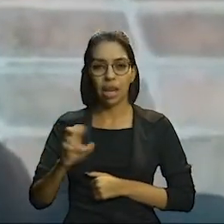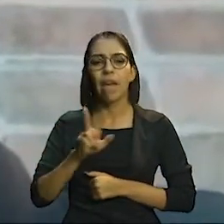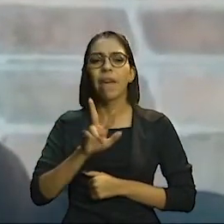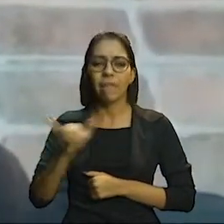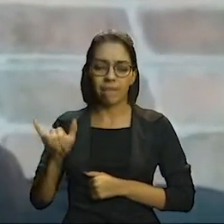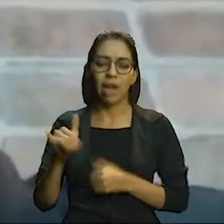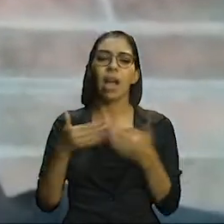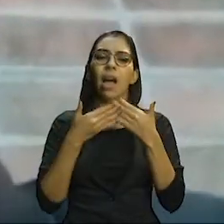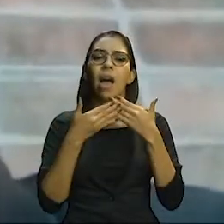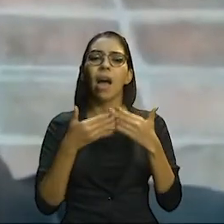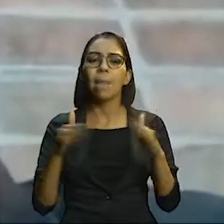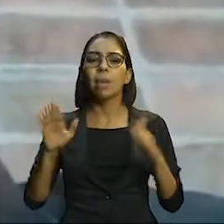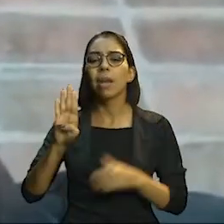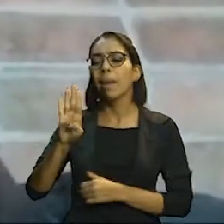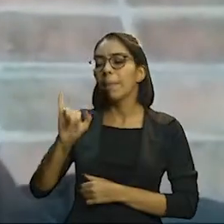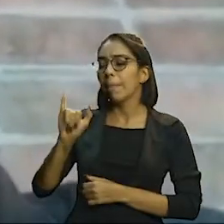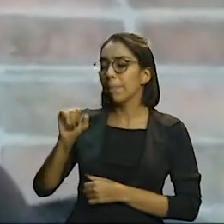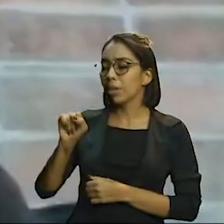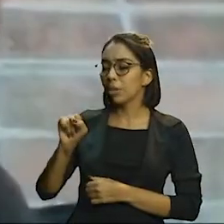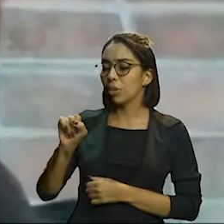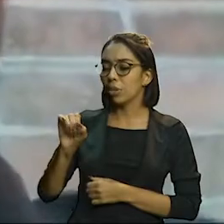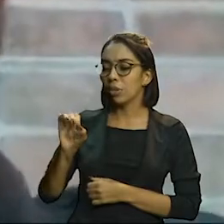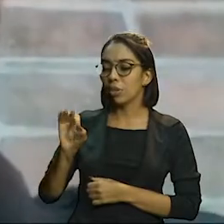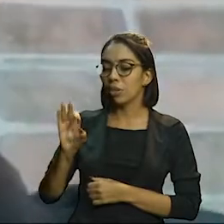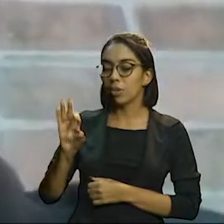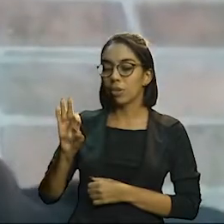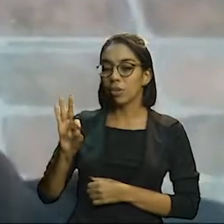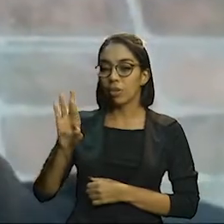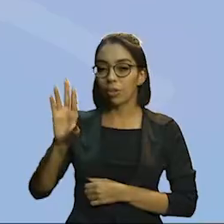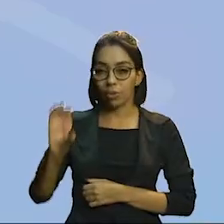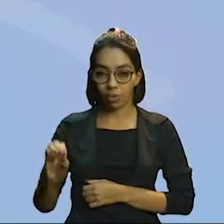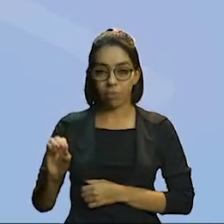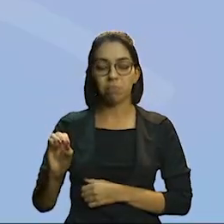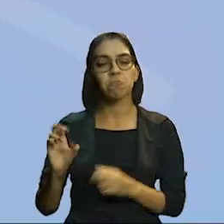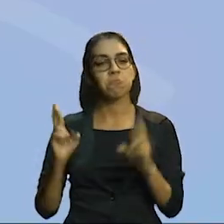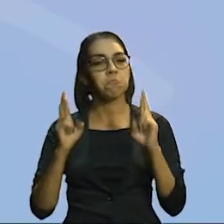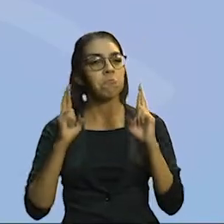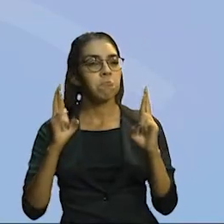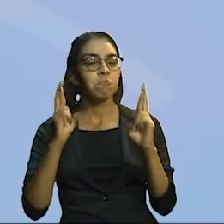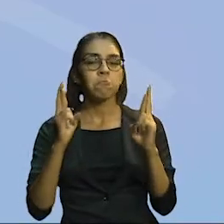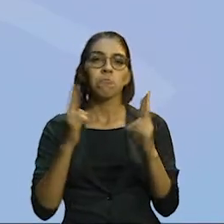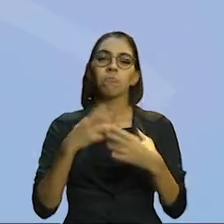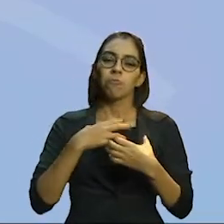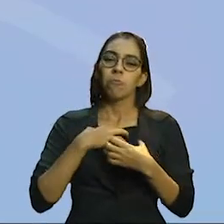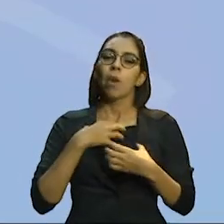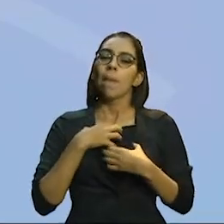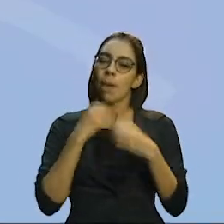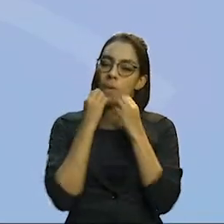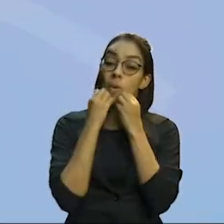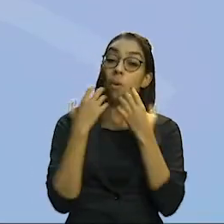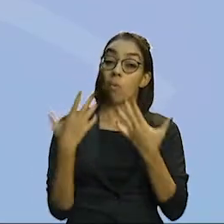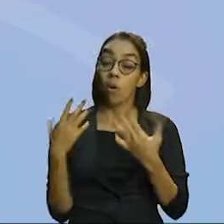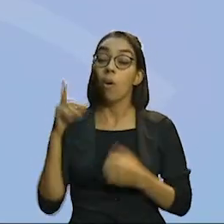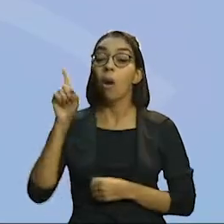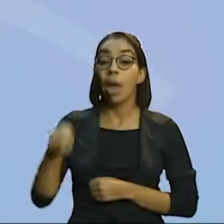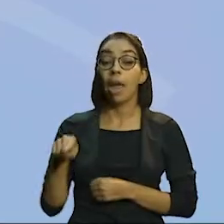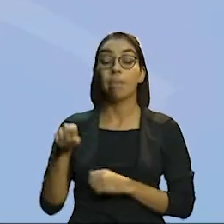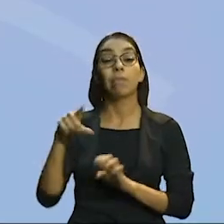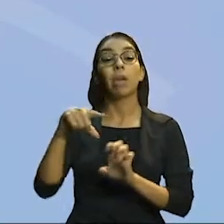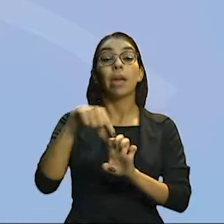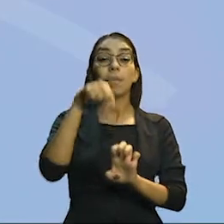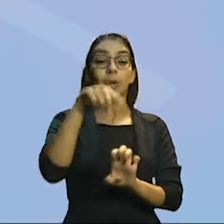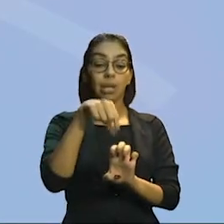bistrô em Fortaleza ainda este ano. Otimista, o empresário está entre os empreendedores que